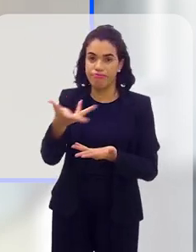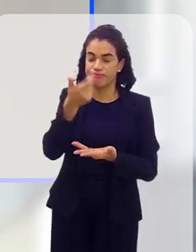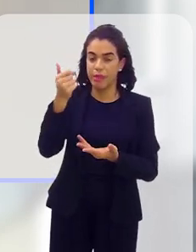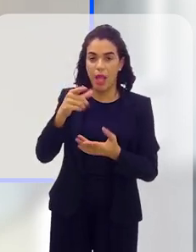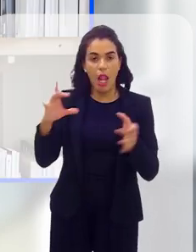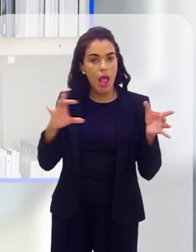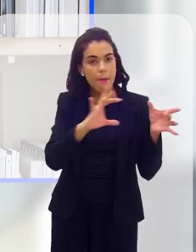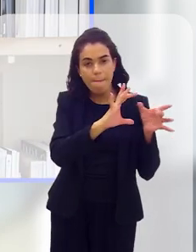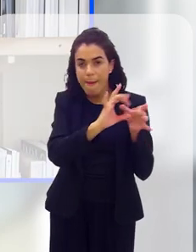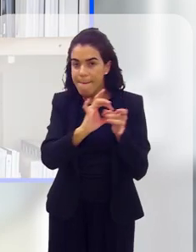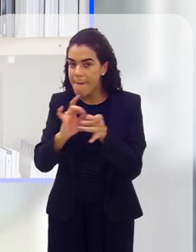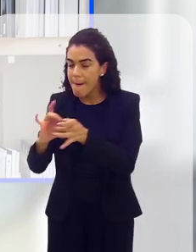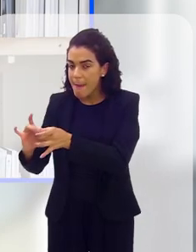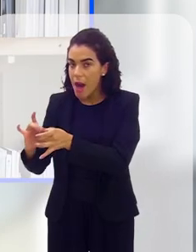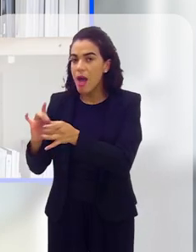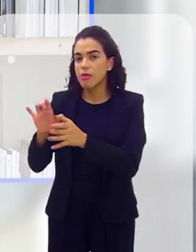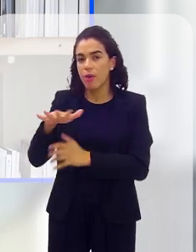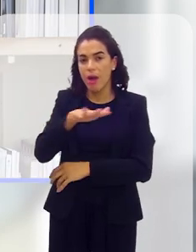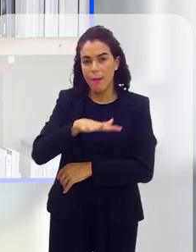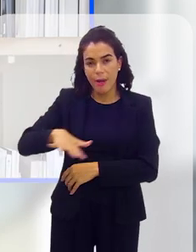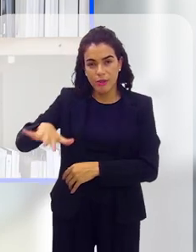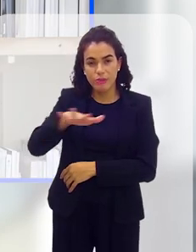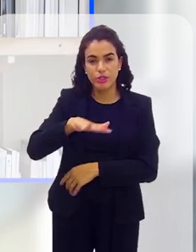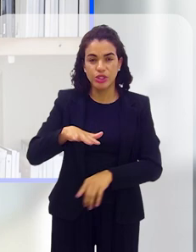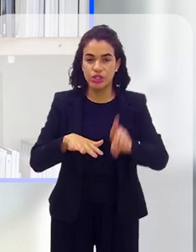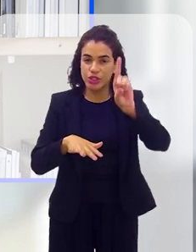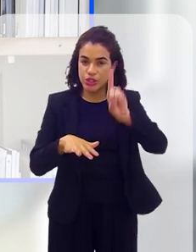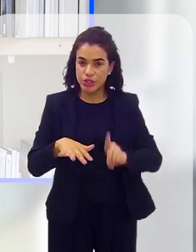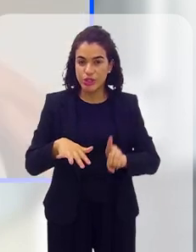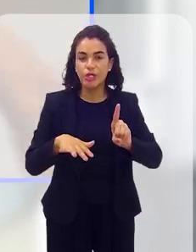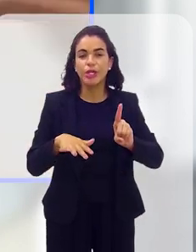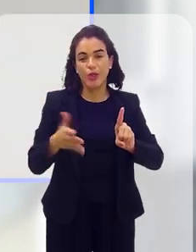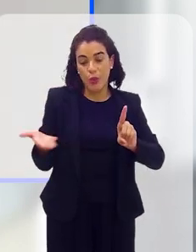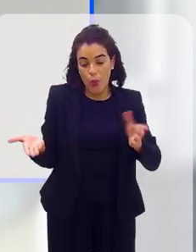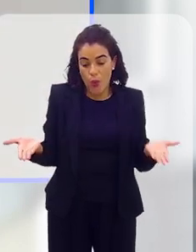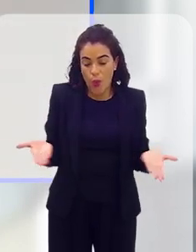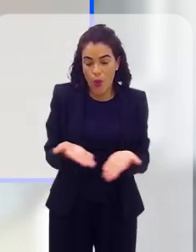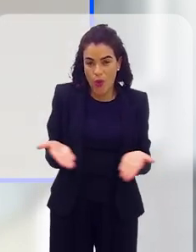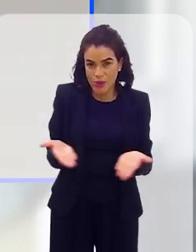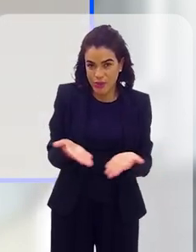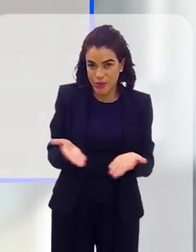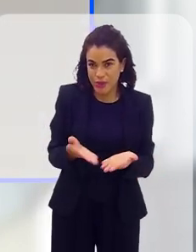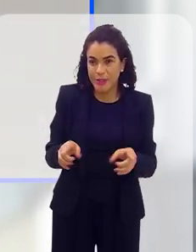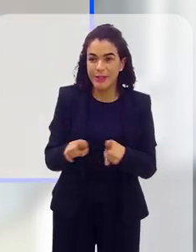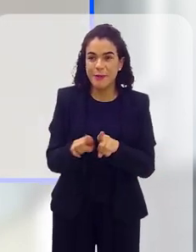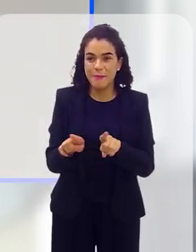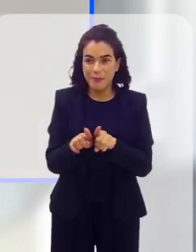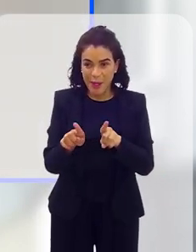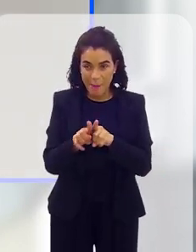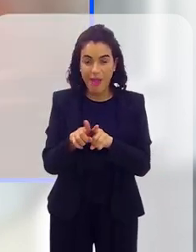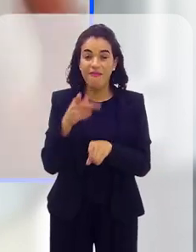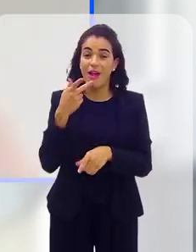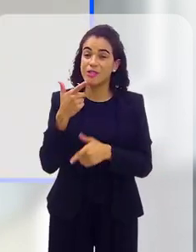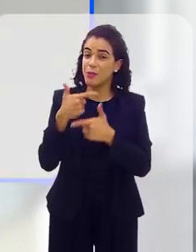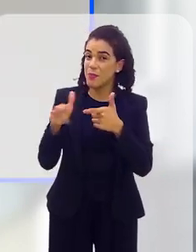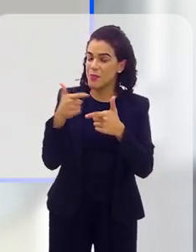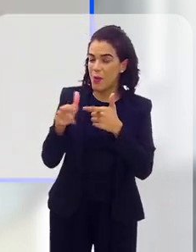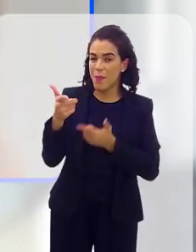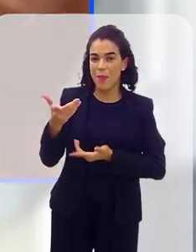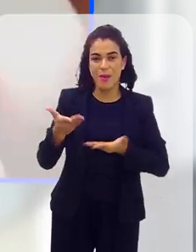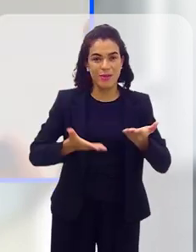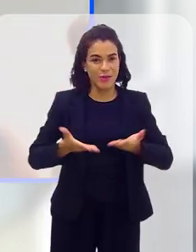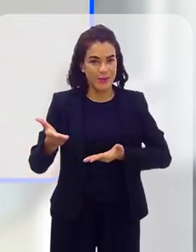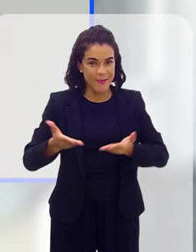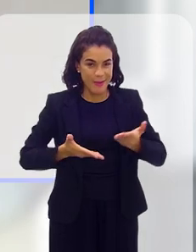porque ele é muito contextualizado com a panorâmica de direitos nos dias de hoje, e não deixa de tangenciar o